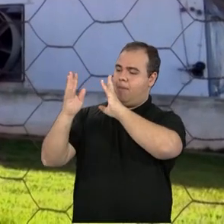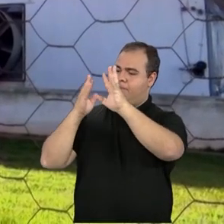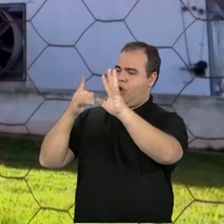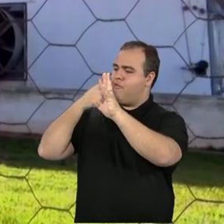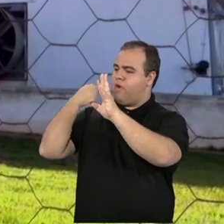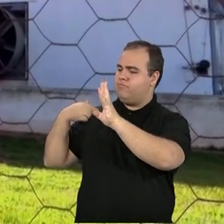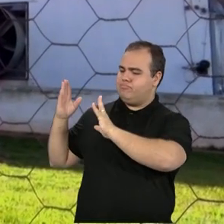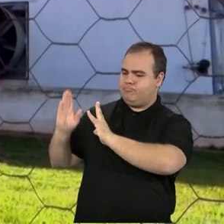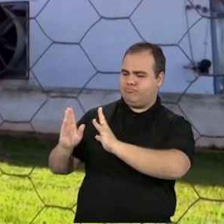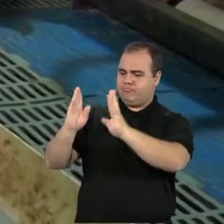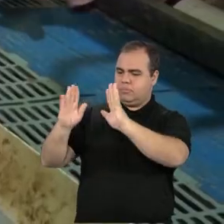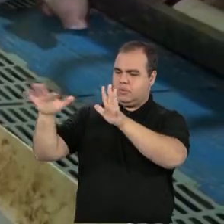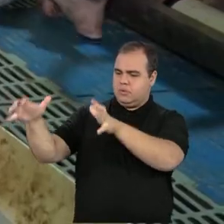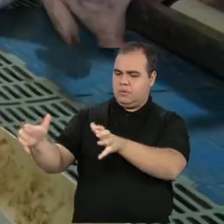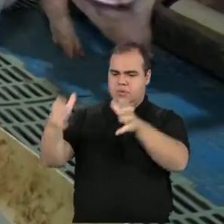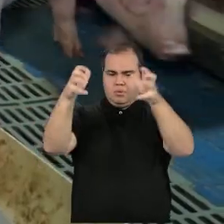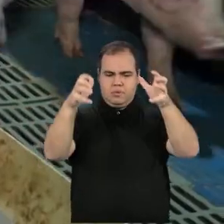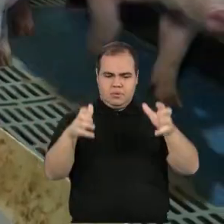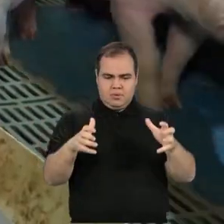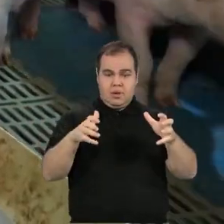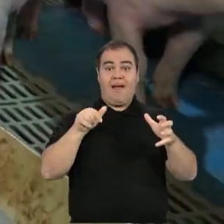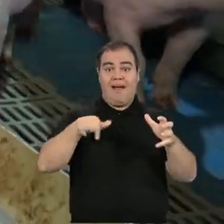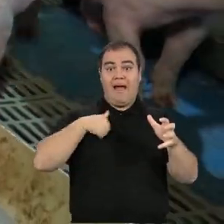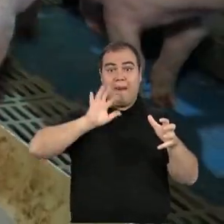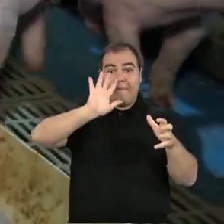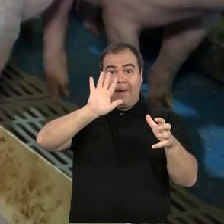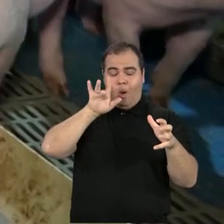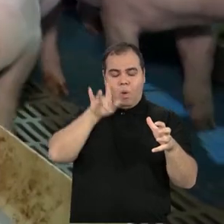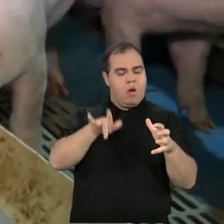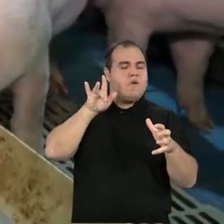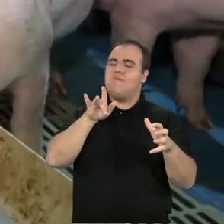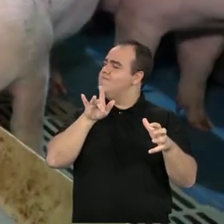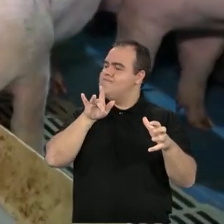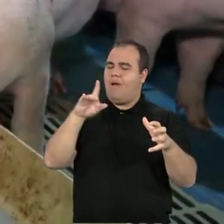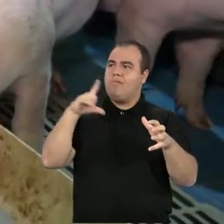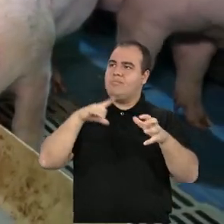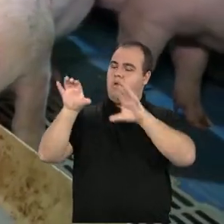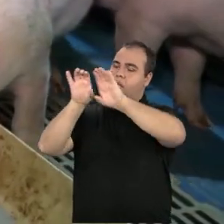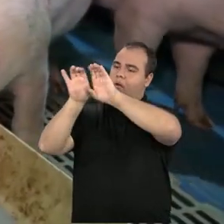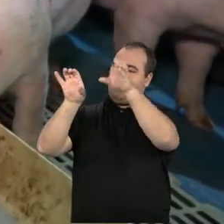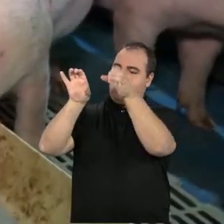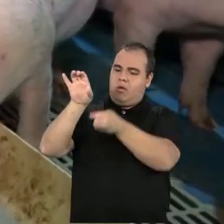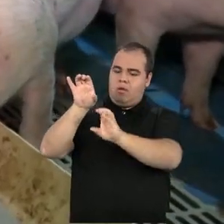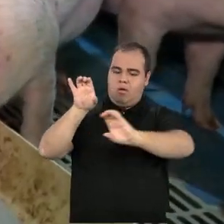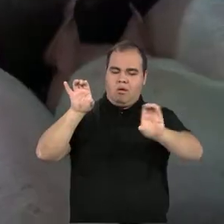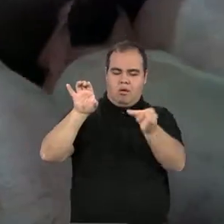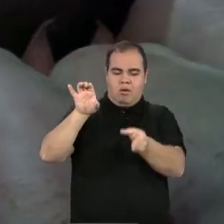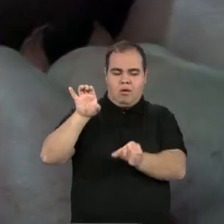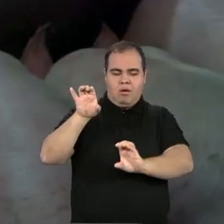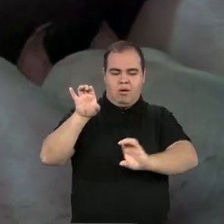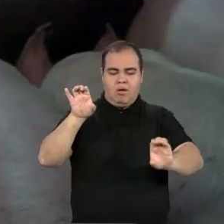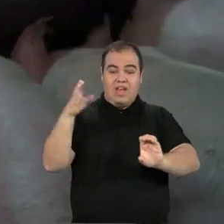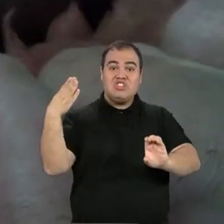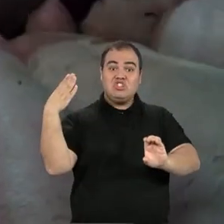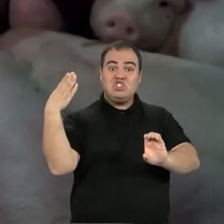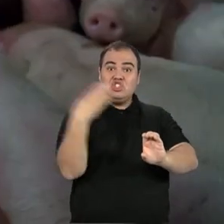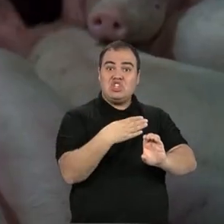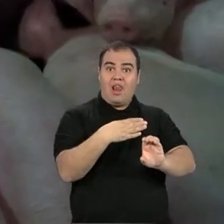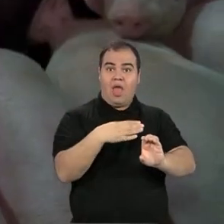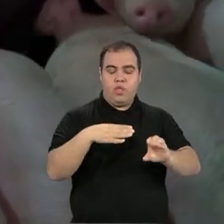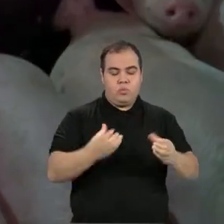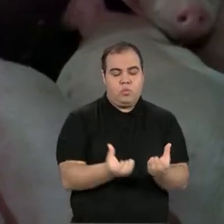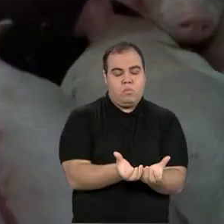descarrega no silo da granja e vem através do sistema de distribuição até os comedouros. É onde ela vai